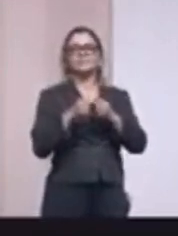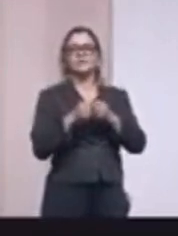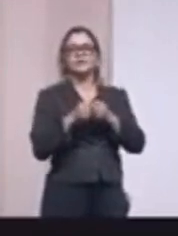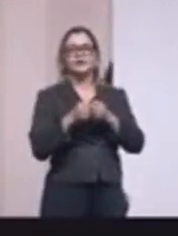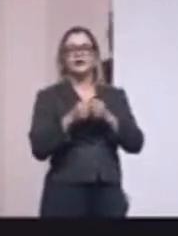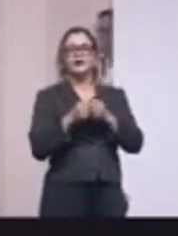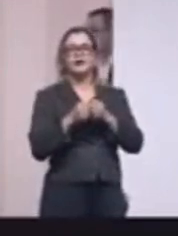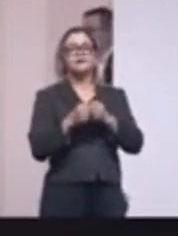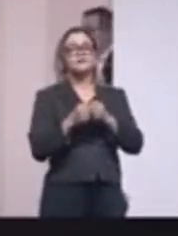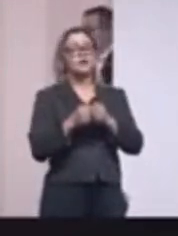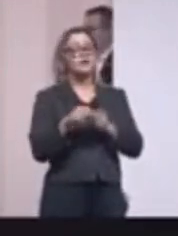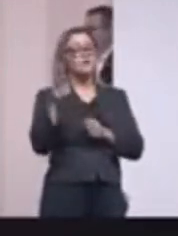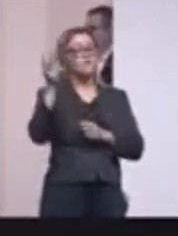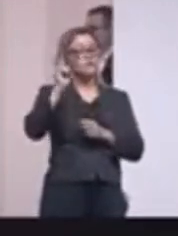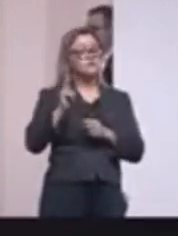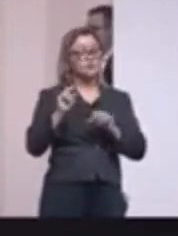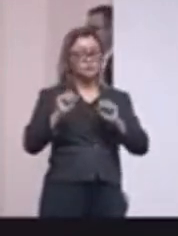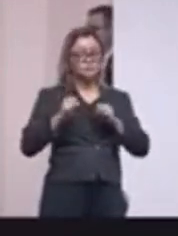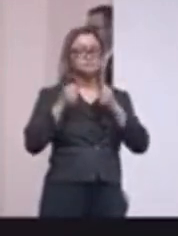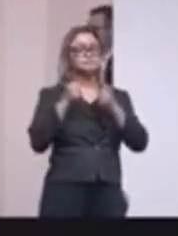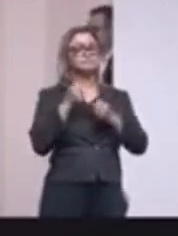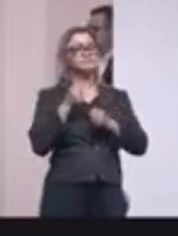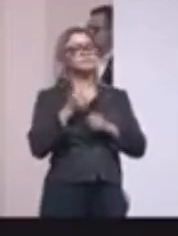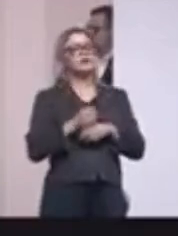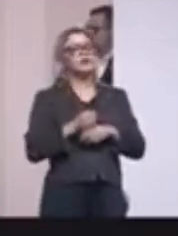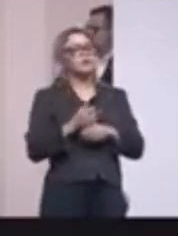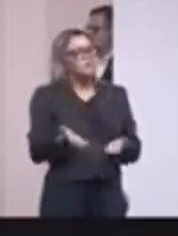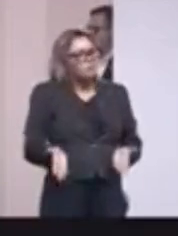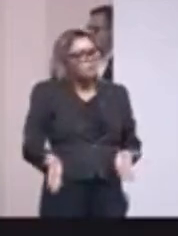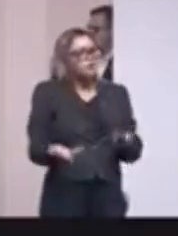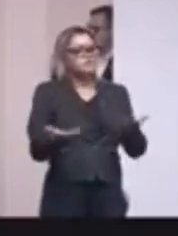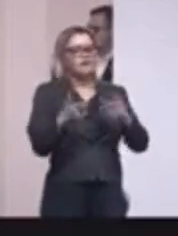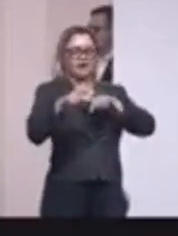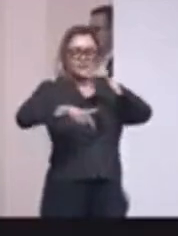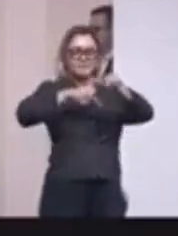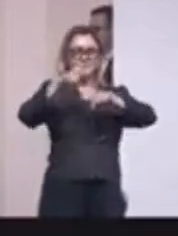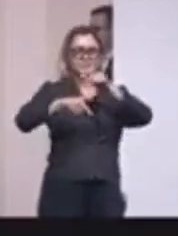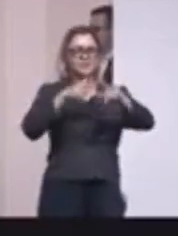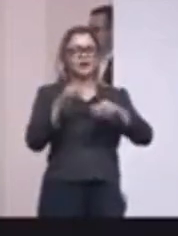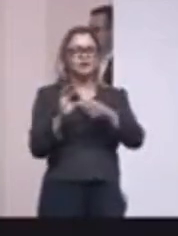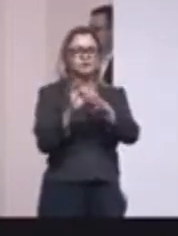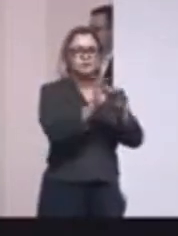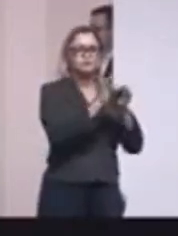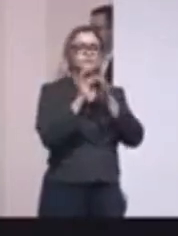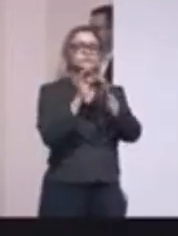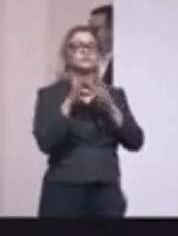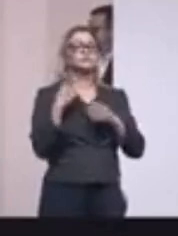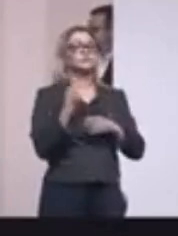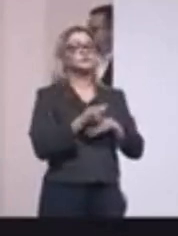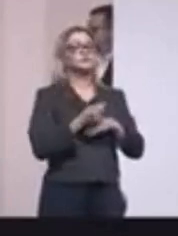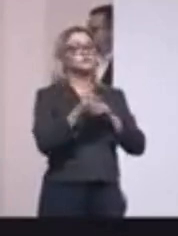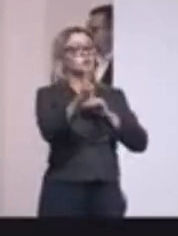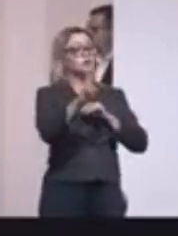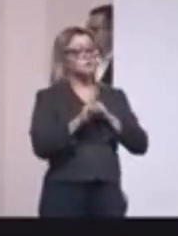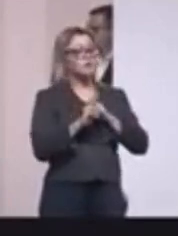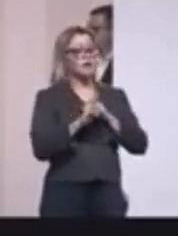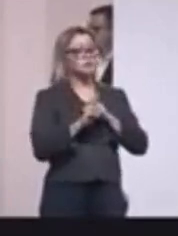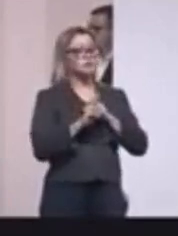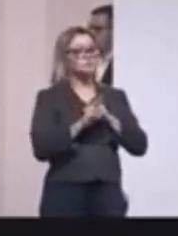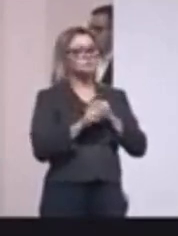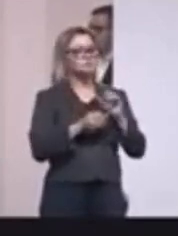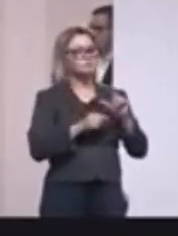além de vocacionado, muito dedicado a isso, muito motivado para trabalhar conjuntamente conosco, e os resultados estão vindo